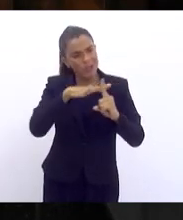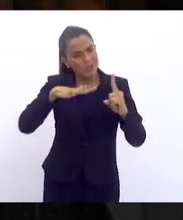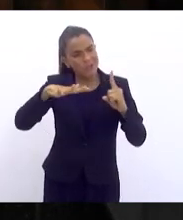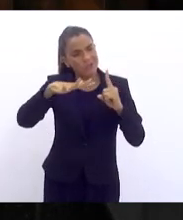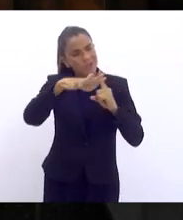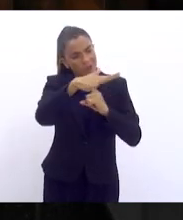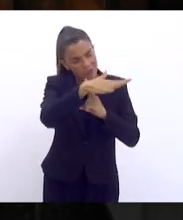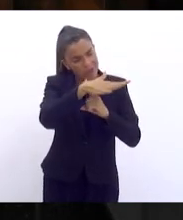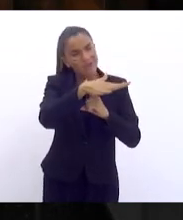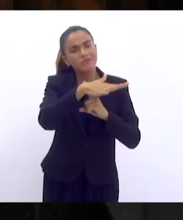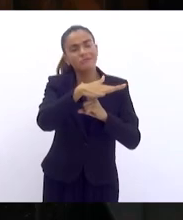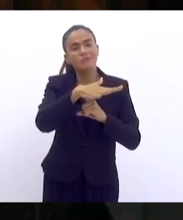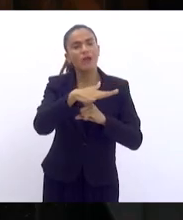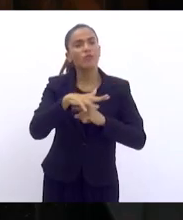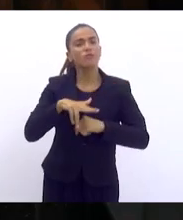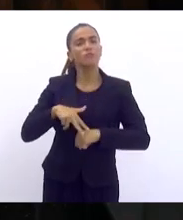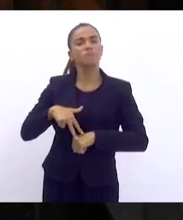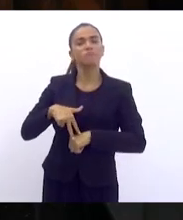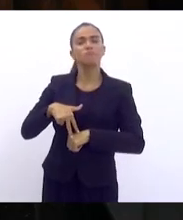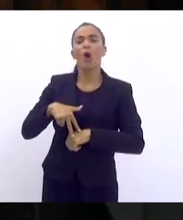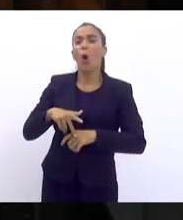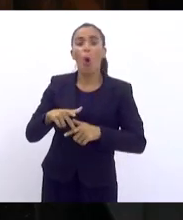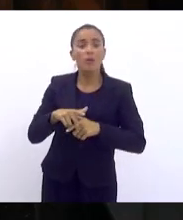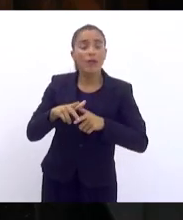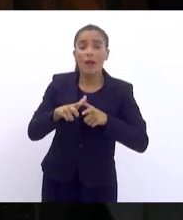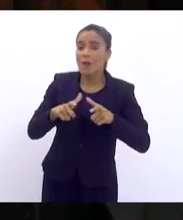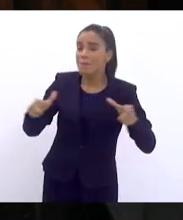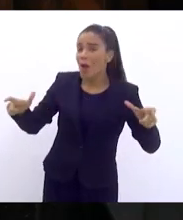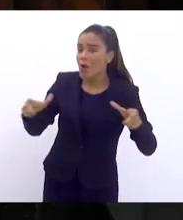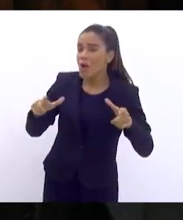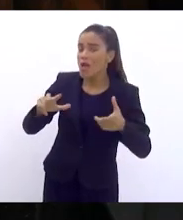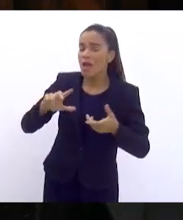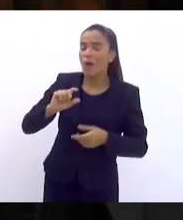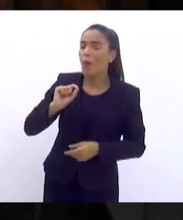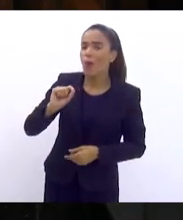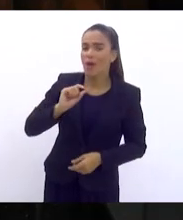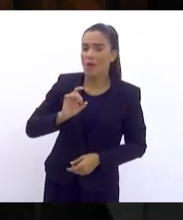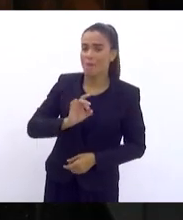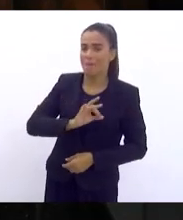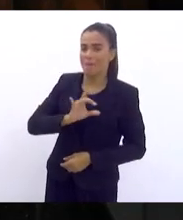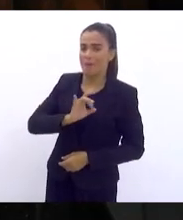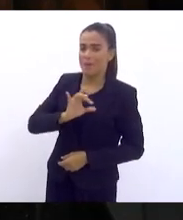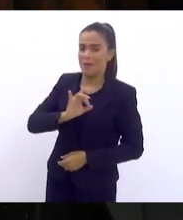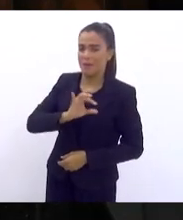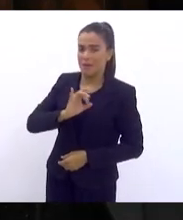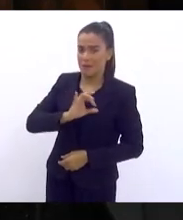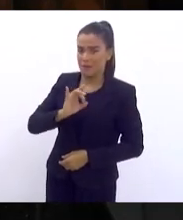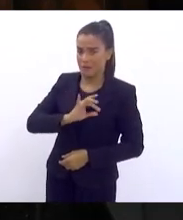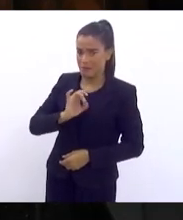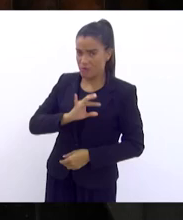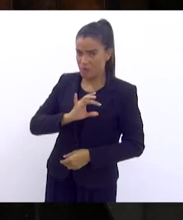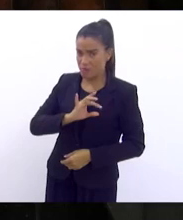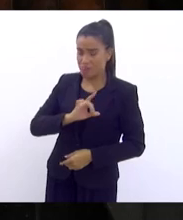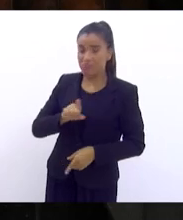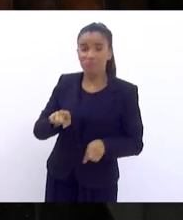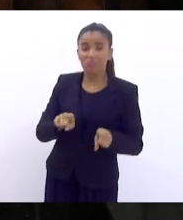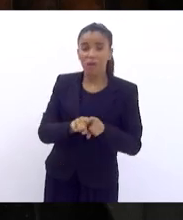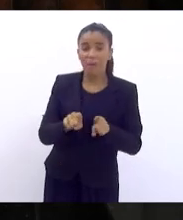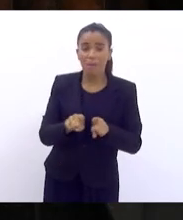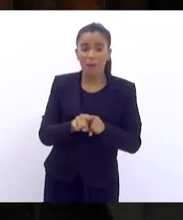impera o medo, onde impera o litígio,